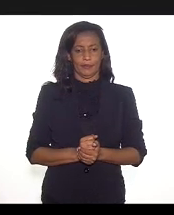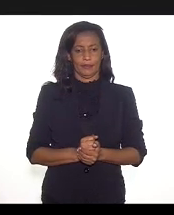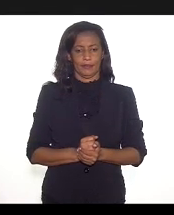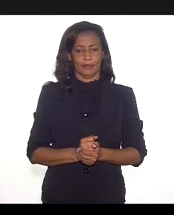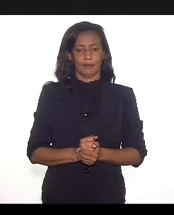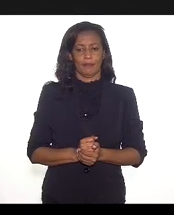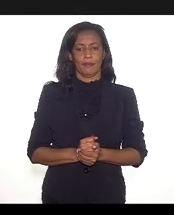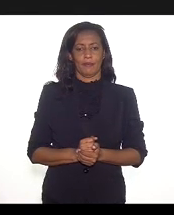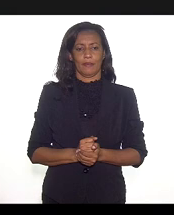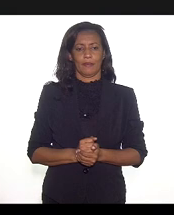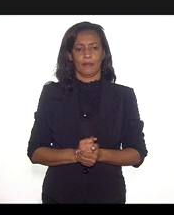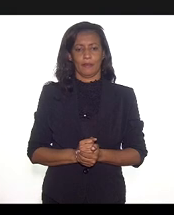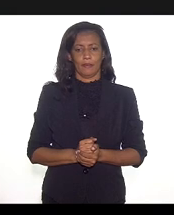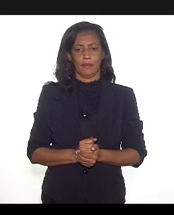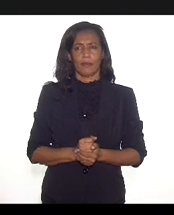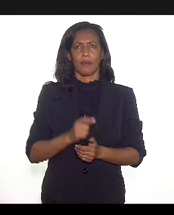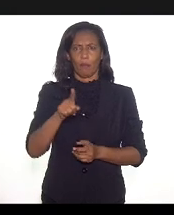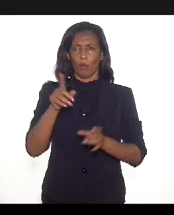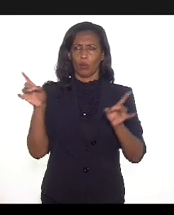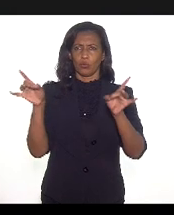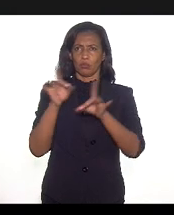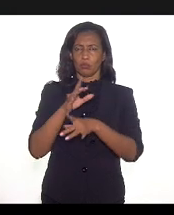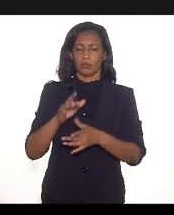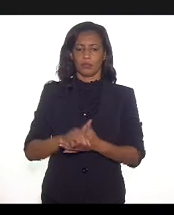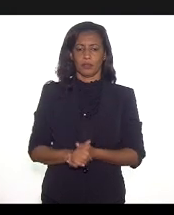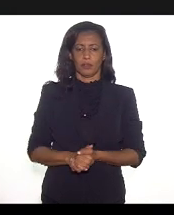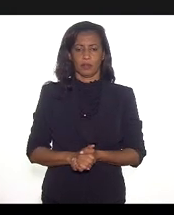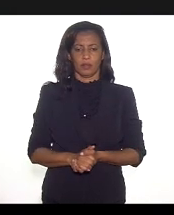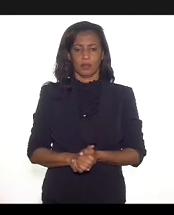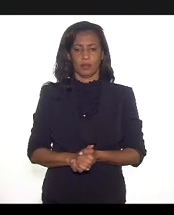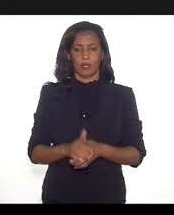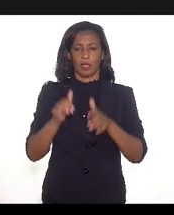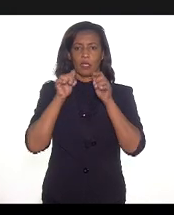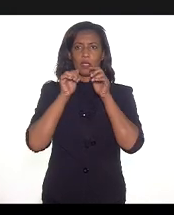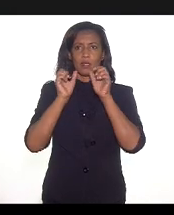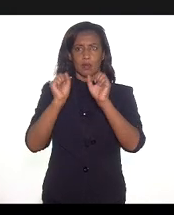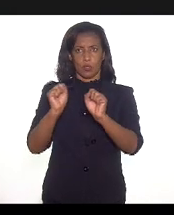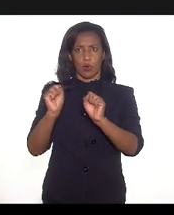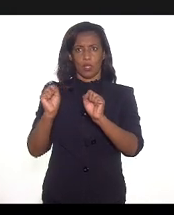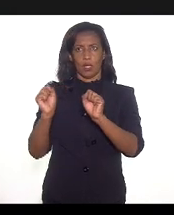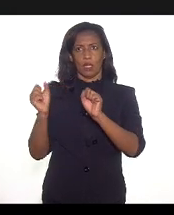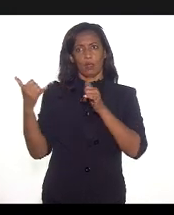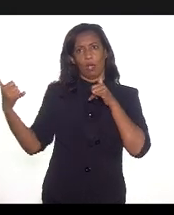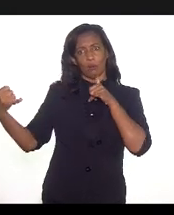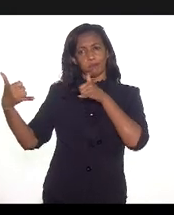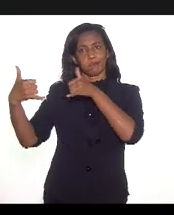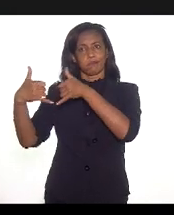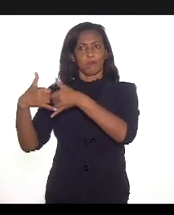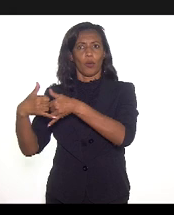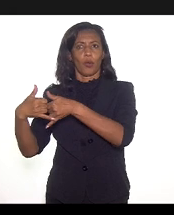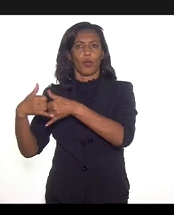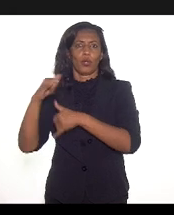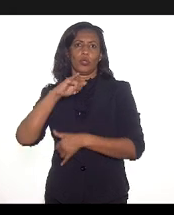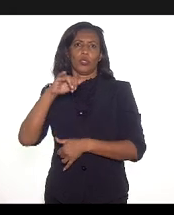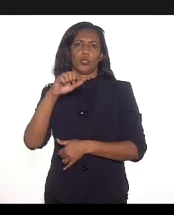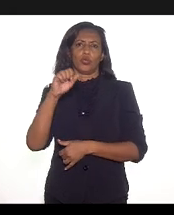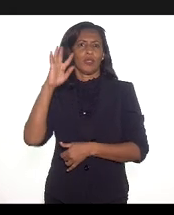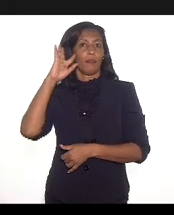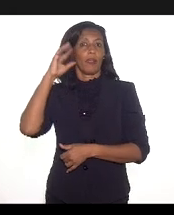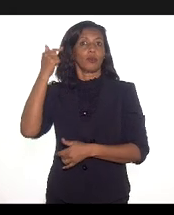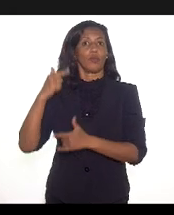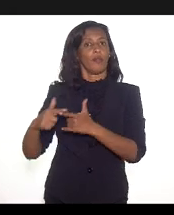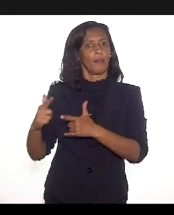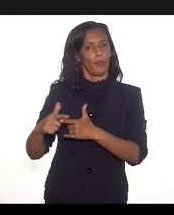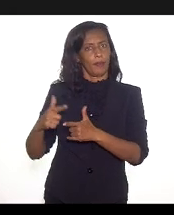Obrigada, Breno, pode terminar, pode terminar. Não, nossa assessoria está em contato com ele, assessoria de comunicação para tentar ajudá-lo a resolver um